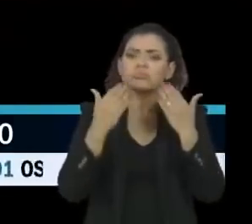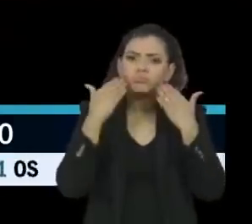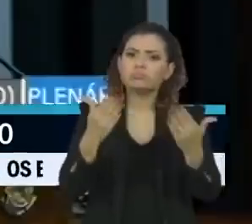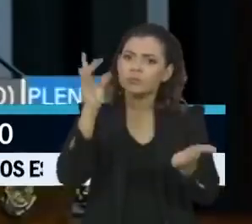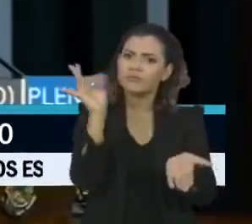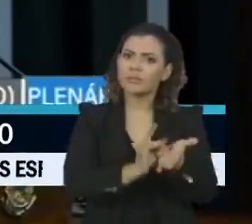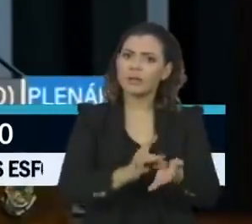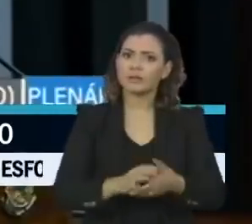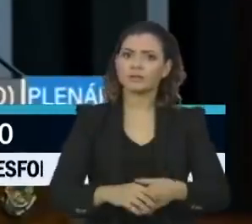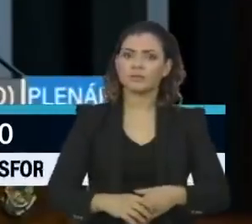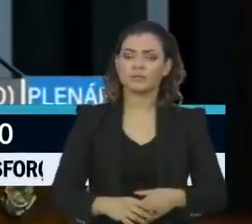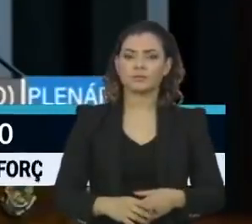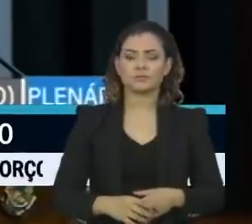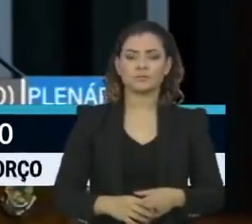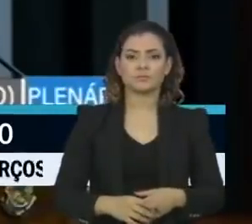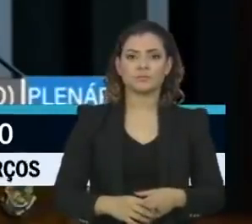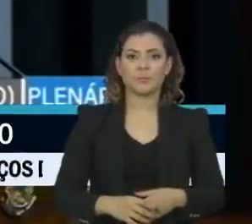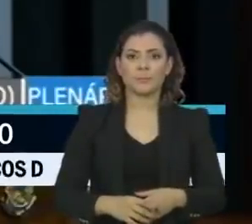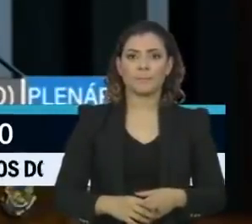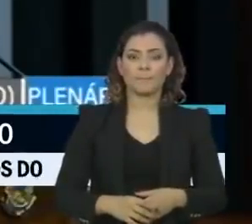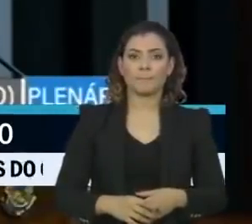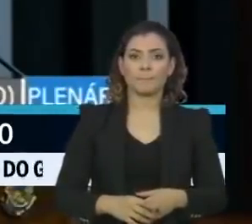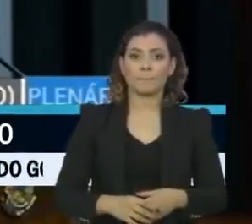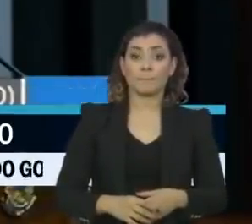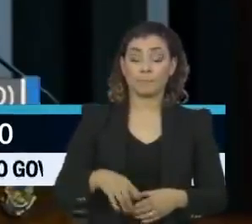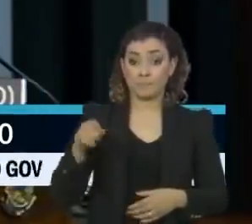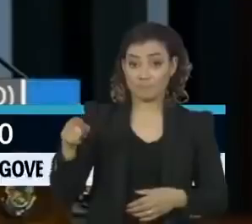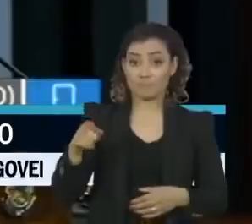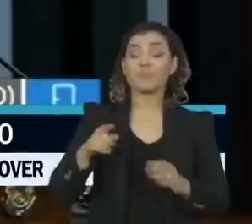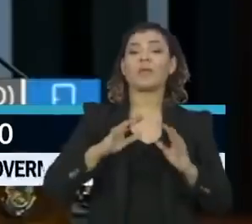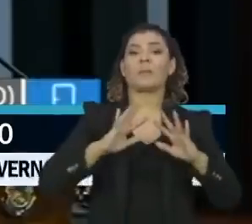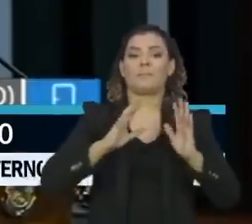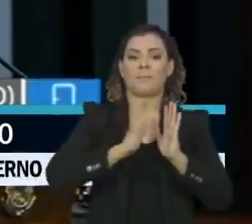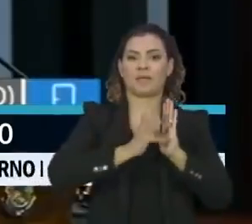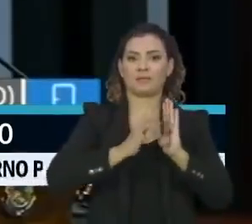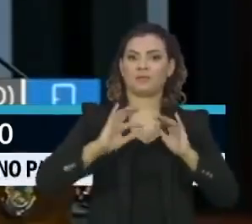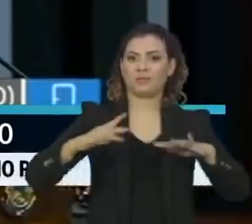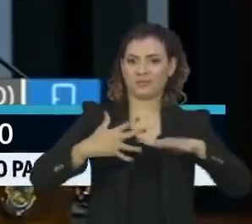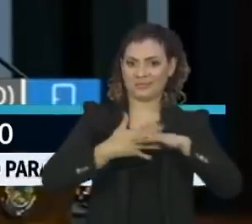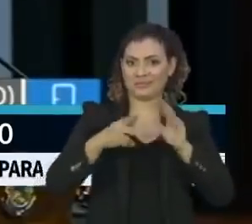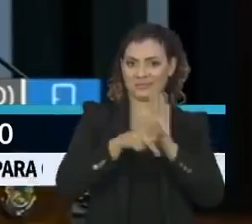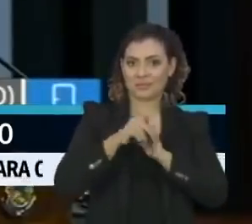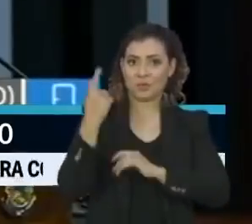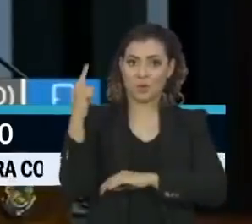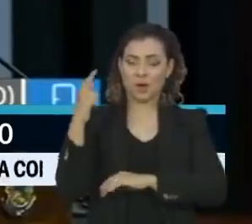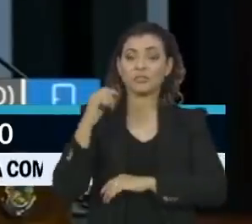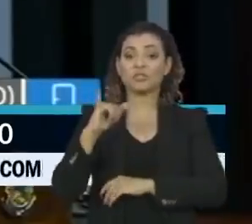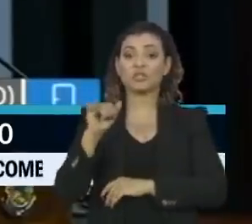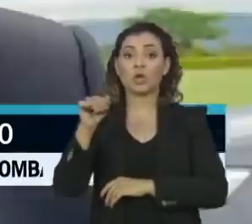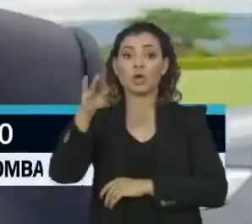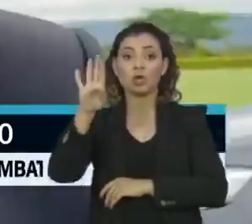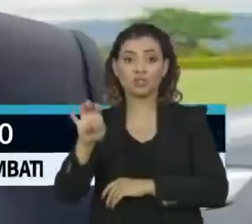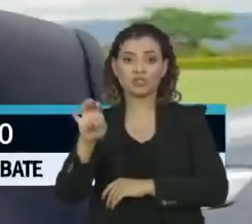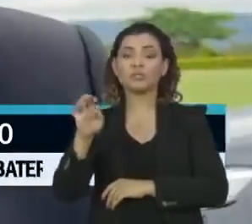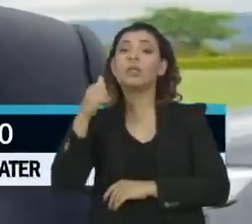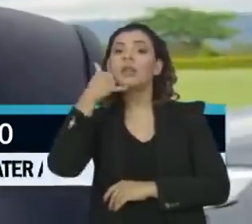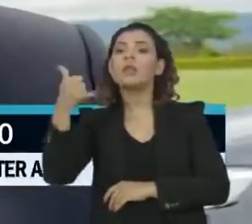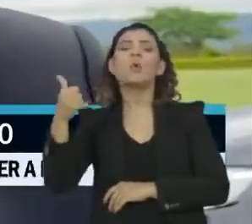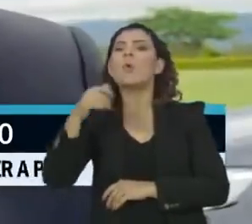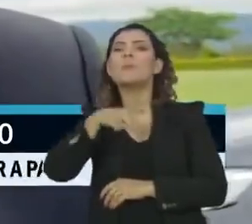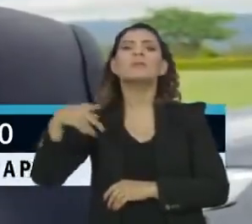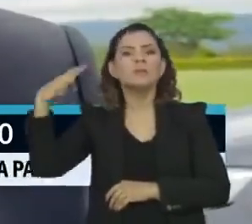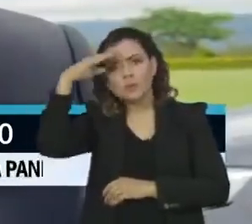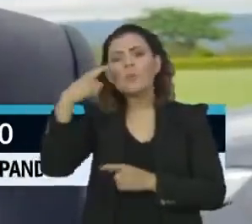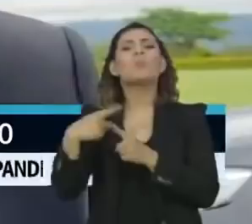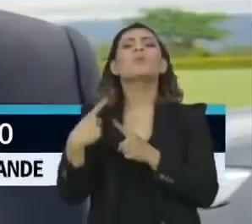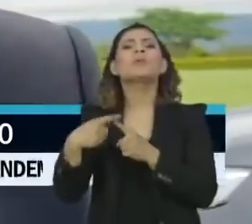assistir. O senador do Cidadania de Goiás, Jorge Cajuru, explicou por que ligou para o presidente Jair